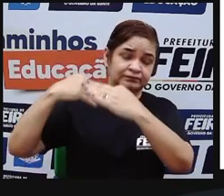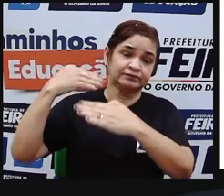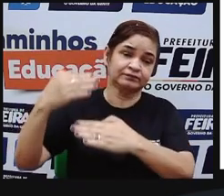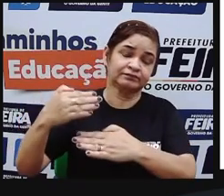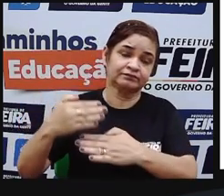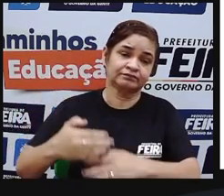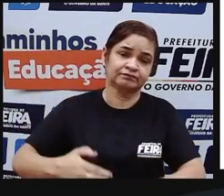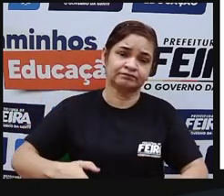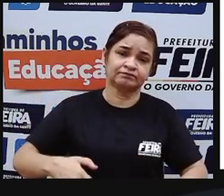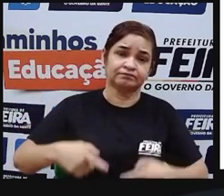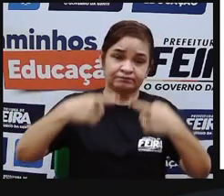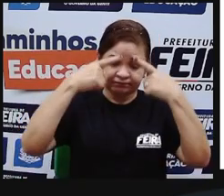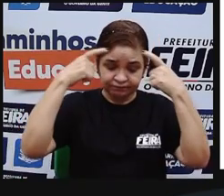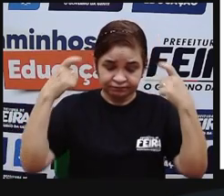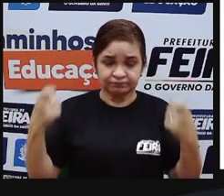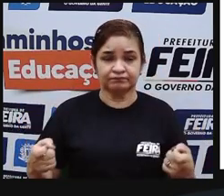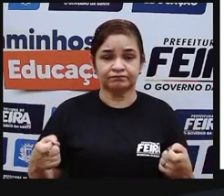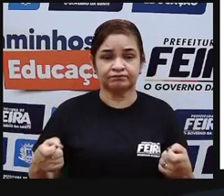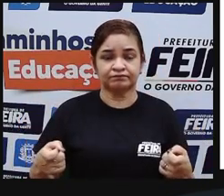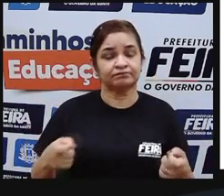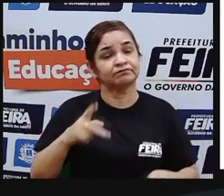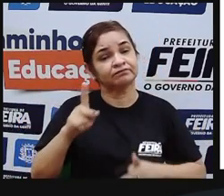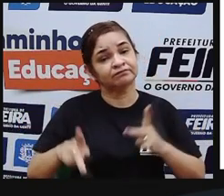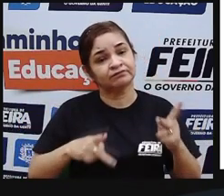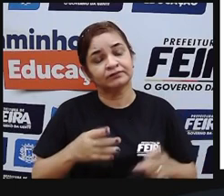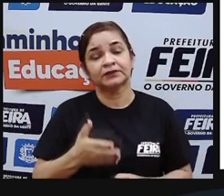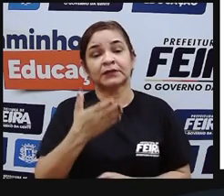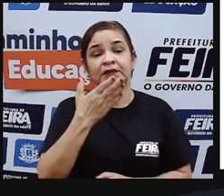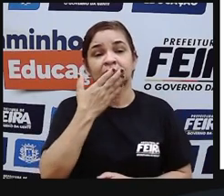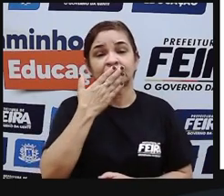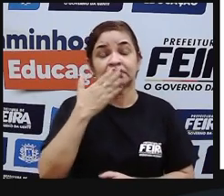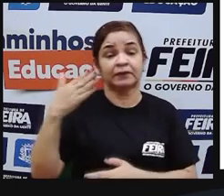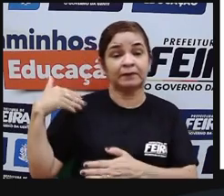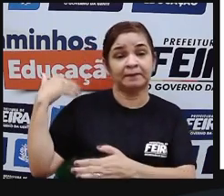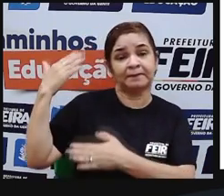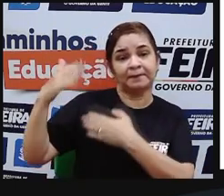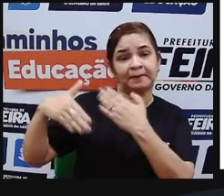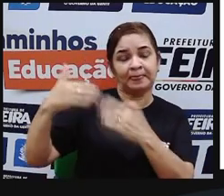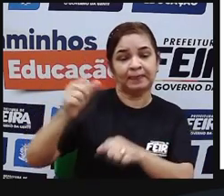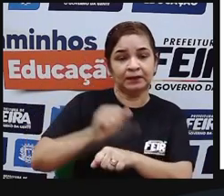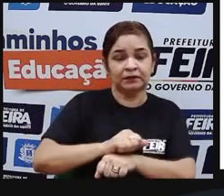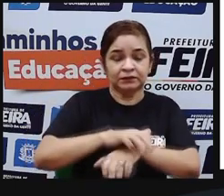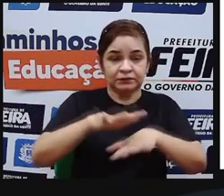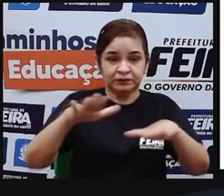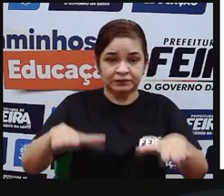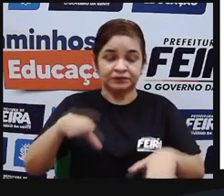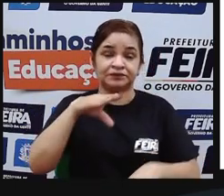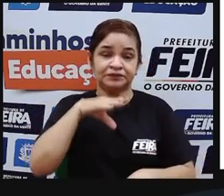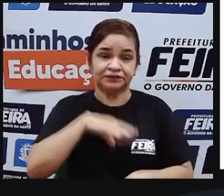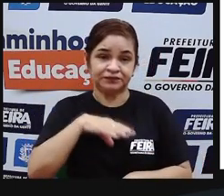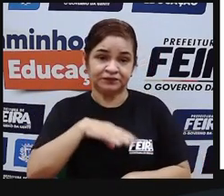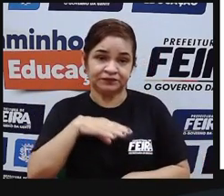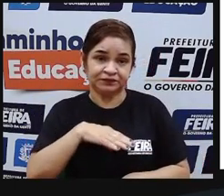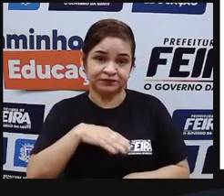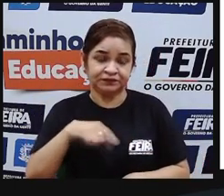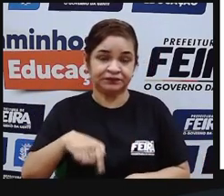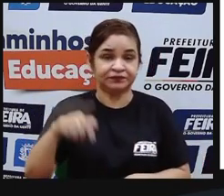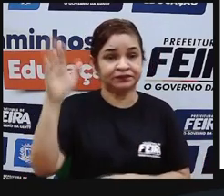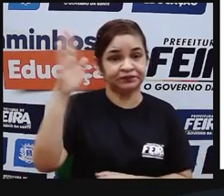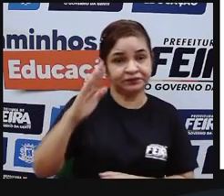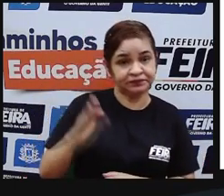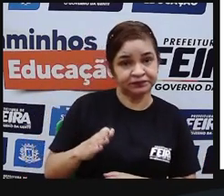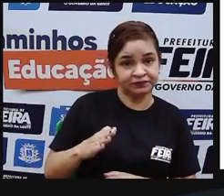violência sofrida pelas populações indígenas desde o início da colonização portuguesa no território brasileiro.